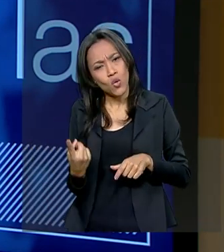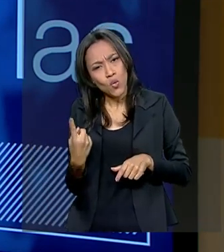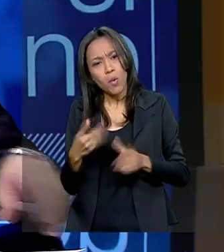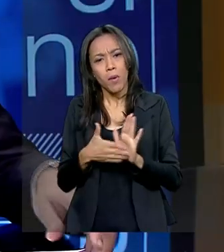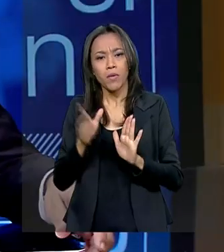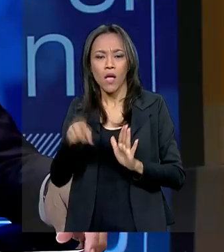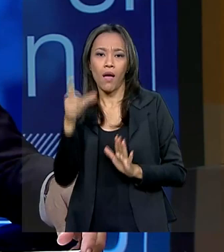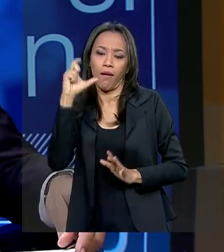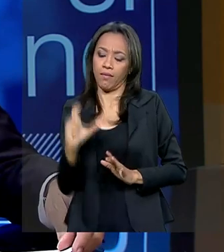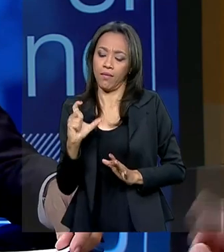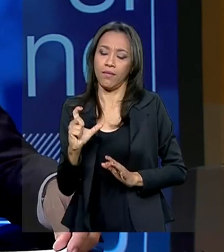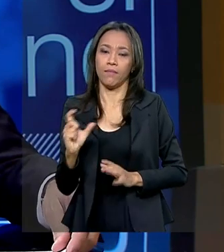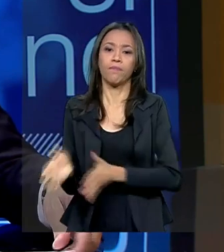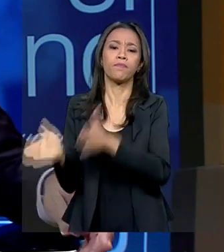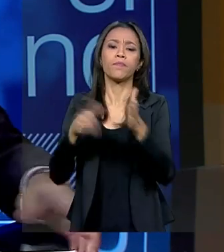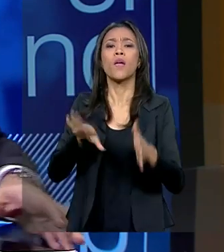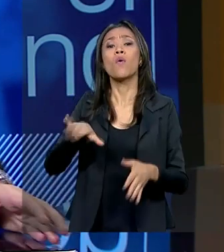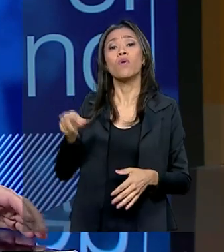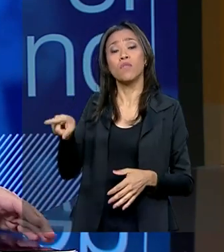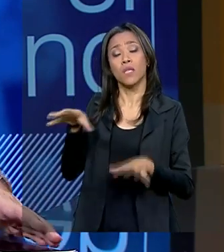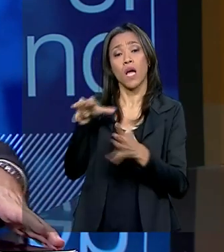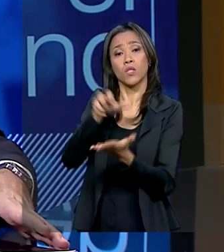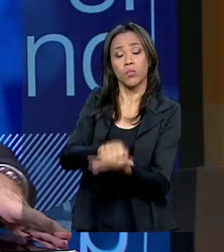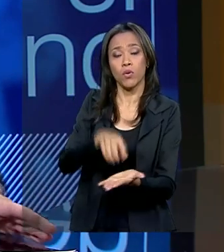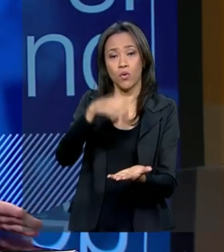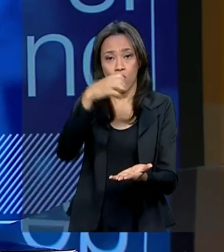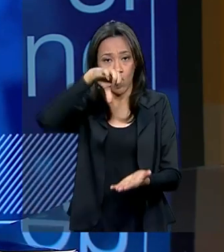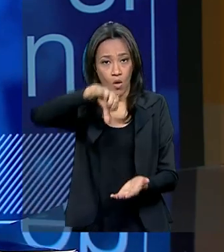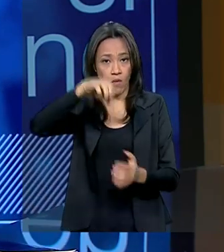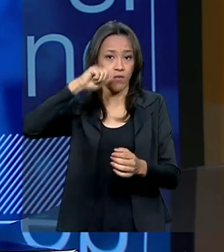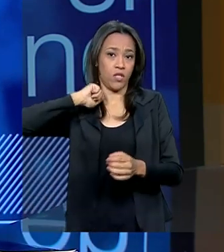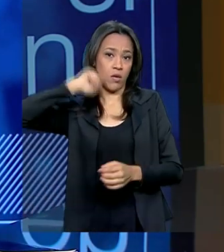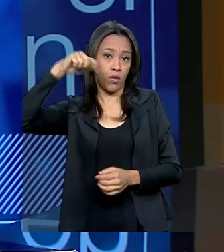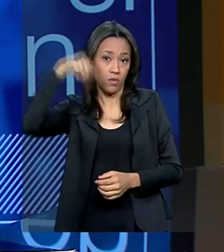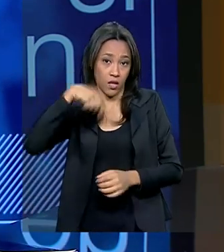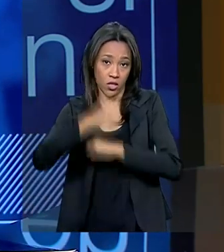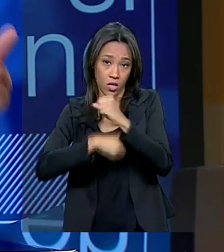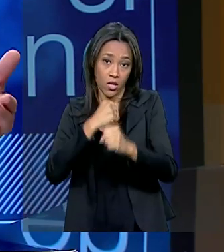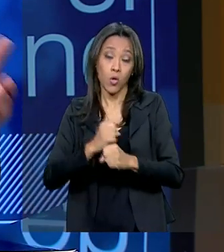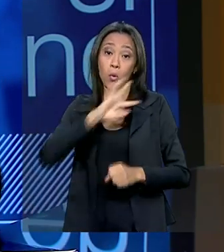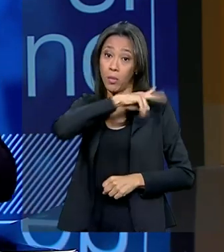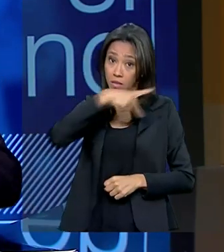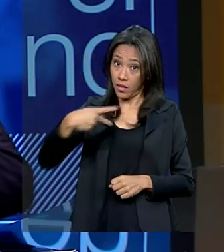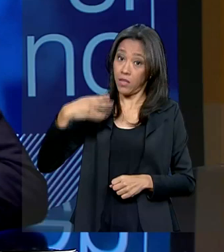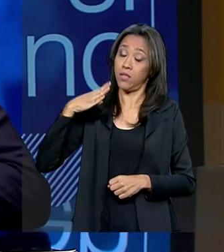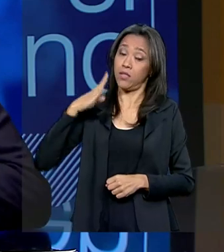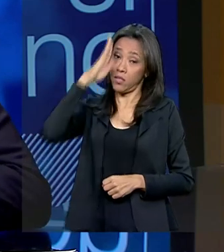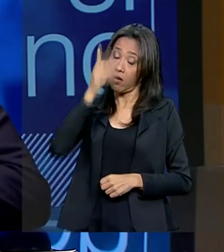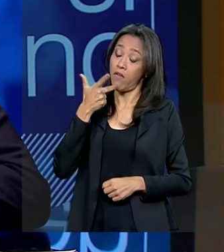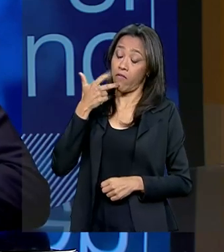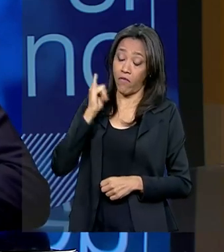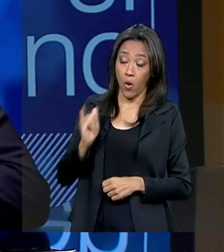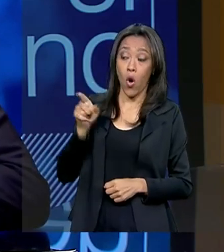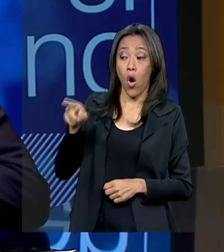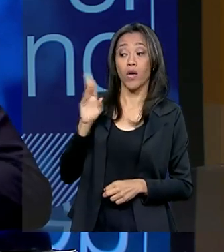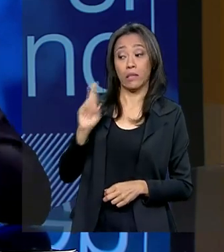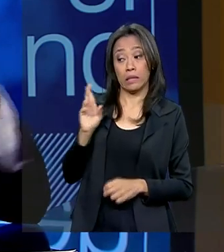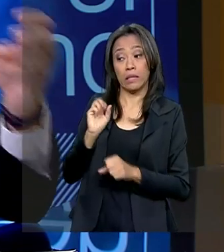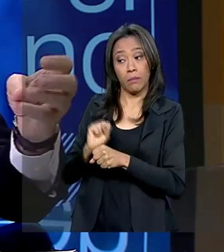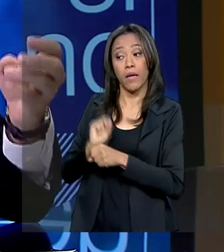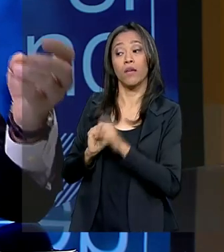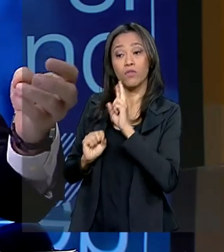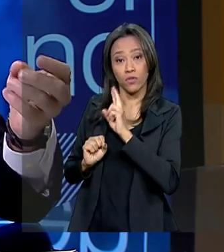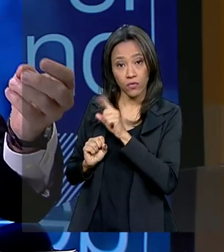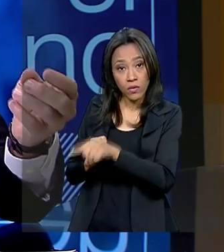Quando o senhor assumiu, em 9 de abril deste ano, o presidente Jair Bolsonaro disse esperar do senhor à frente do ministério que